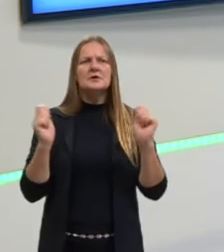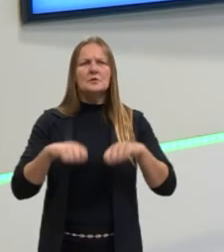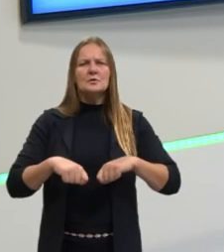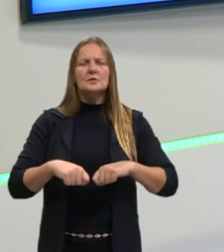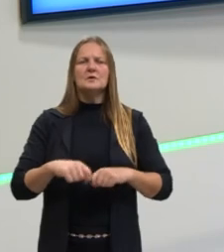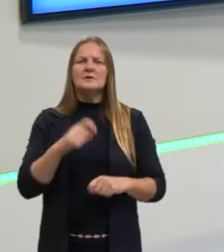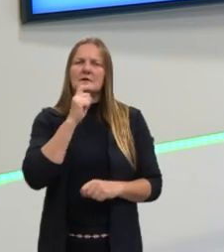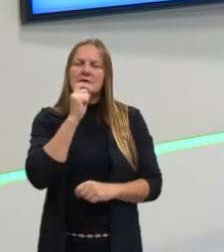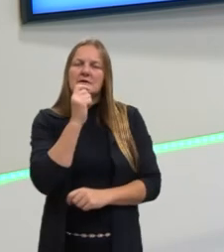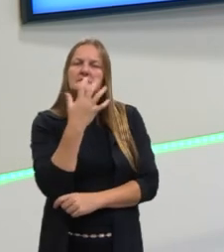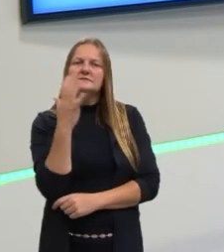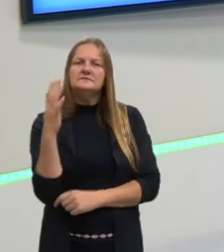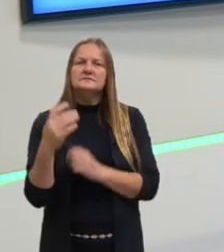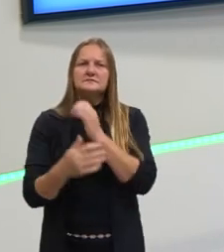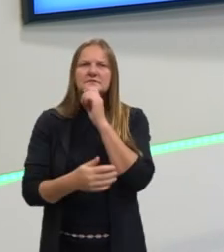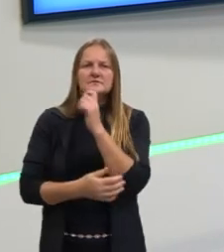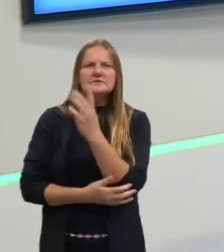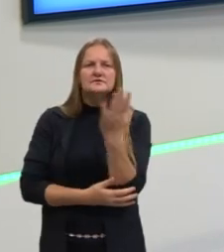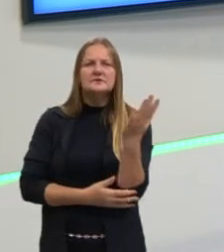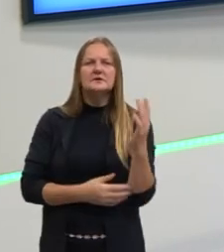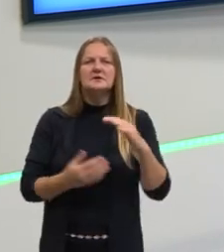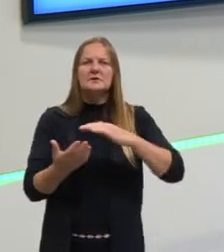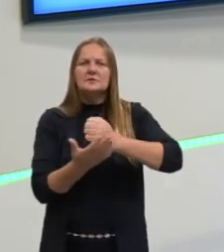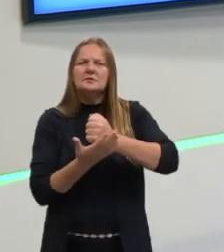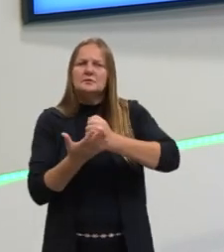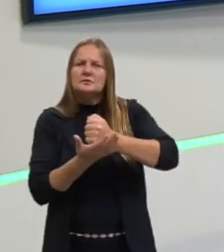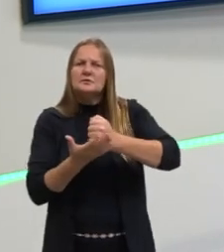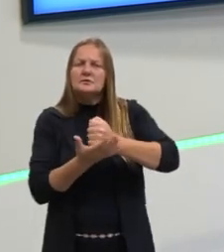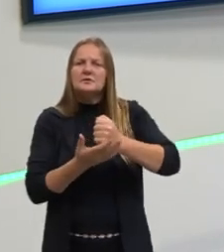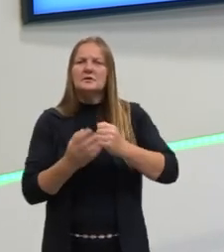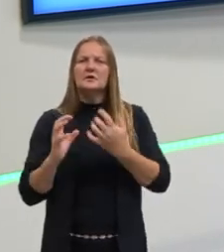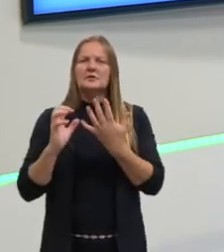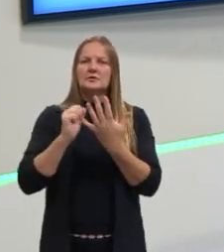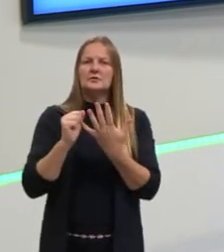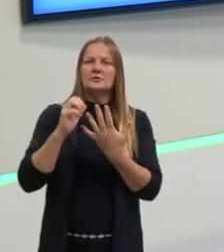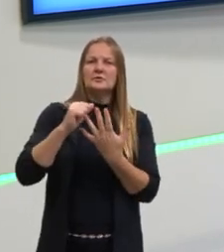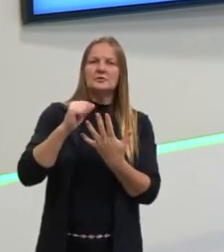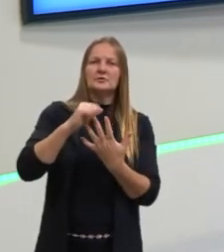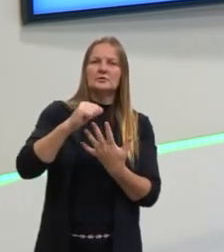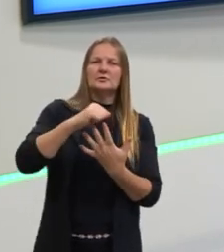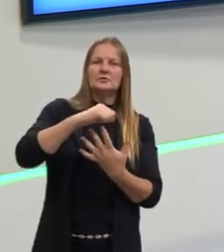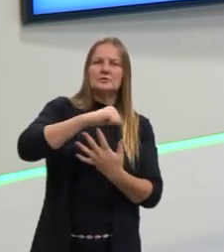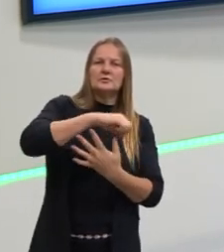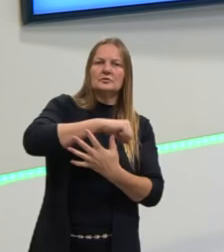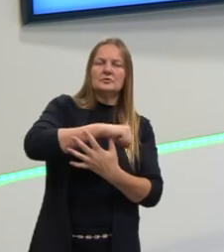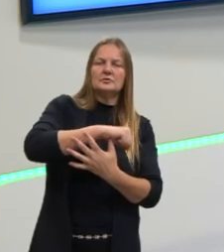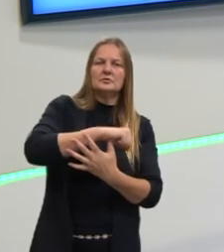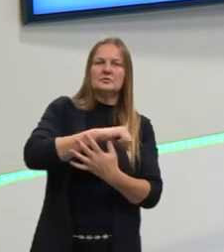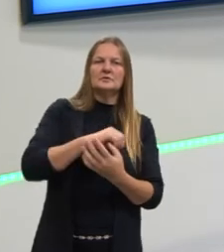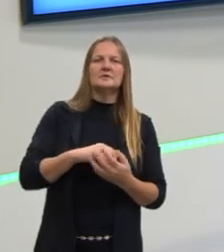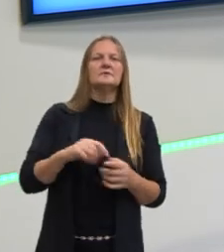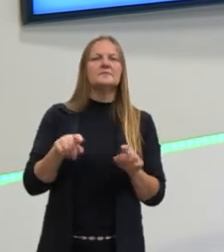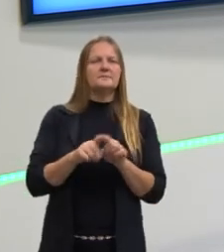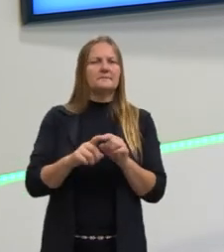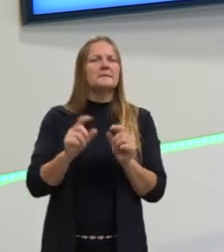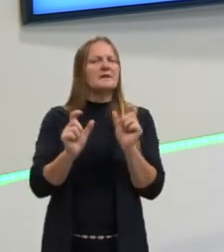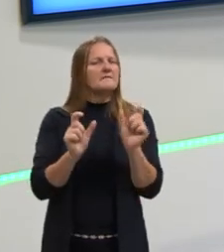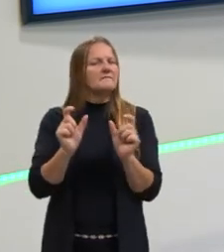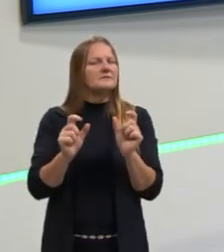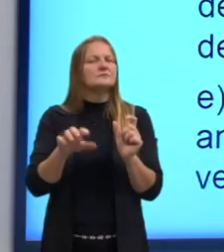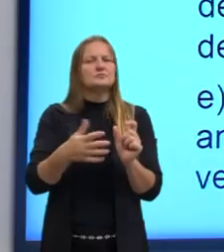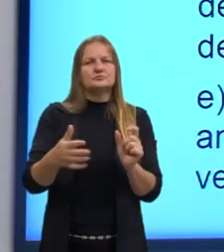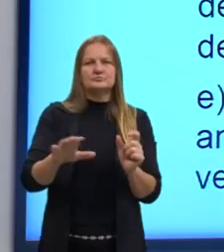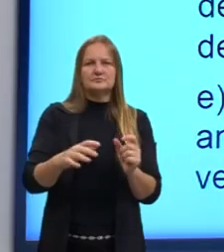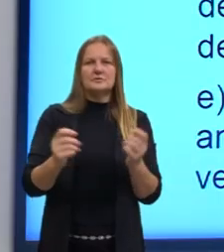vegetais que estão na base da cadeia alimentar hídrica. Ixi, gente, então aqui está meio que falando que